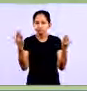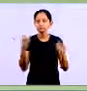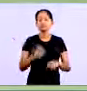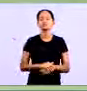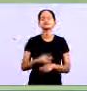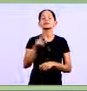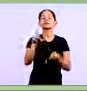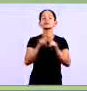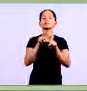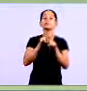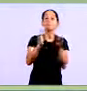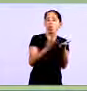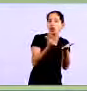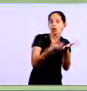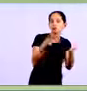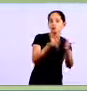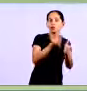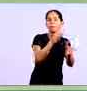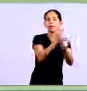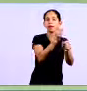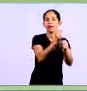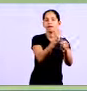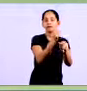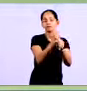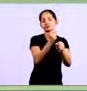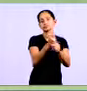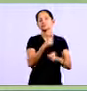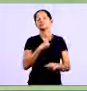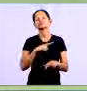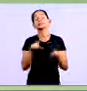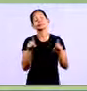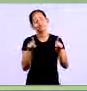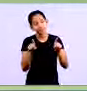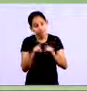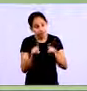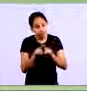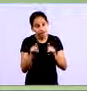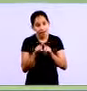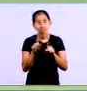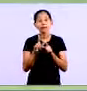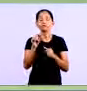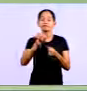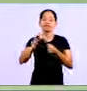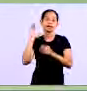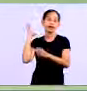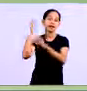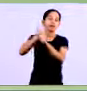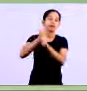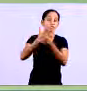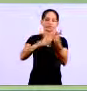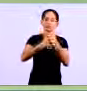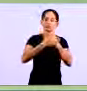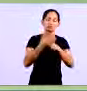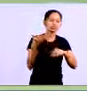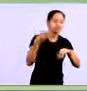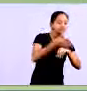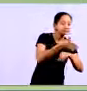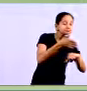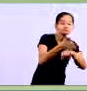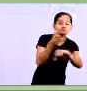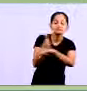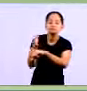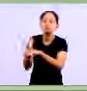livro caixa Você pode controlar E auditoria nas contas a receber Certo? Você pode ir lá e olhar